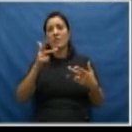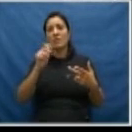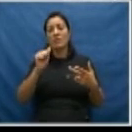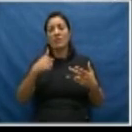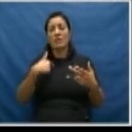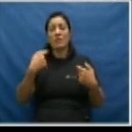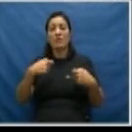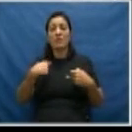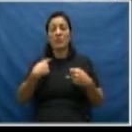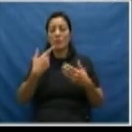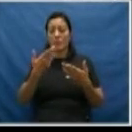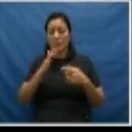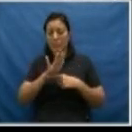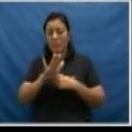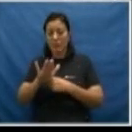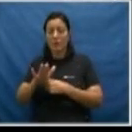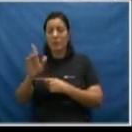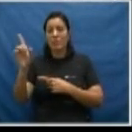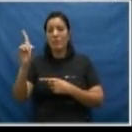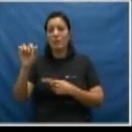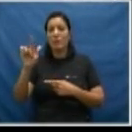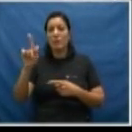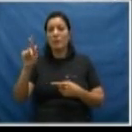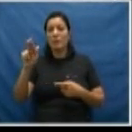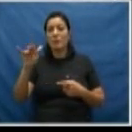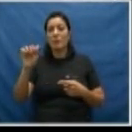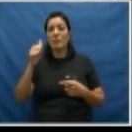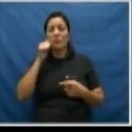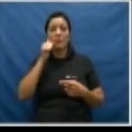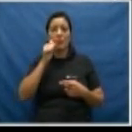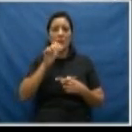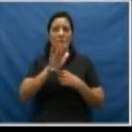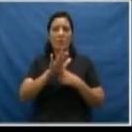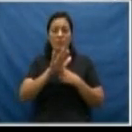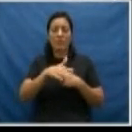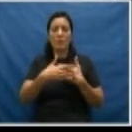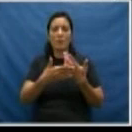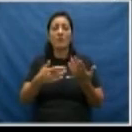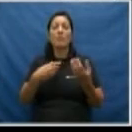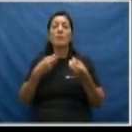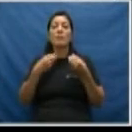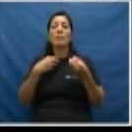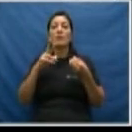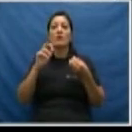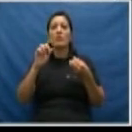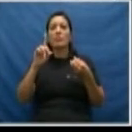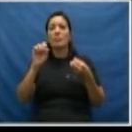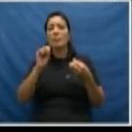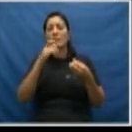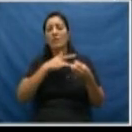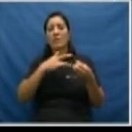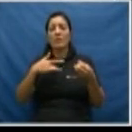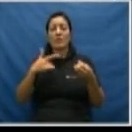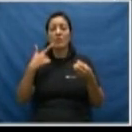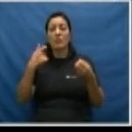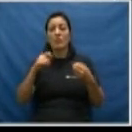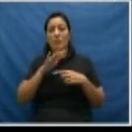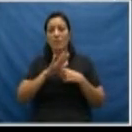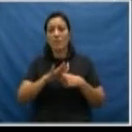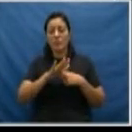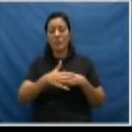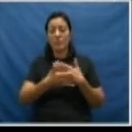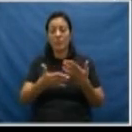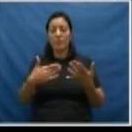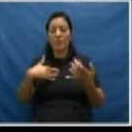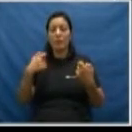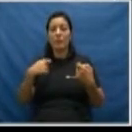que tem que dar estrutura para que as delegacias da mulher existam e funcionem, para que a rede de saúde atenda a contento a essa mulher, para